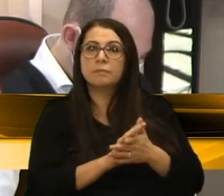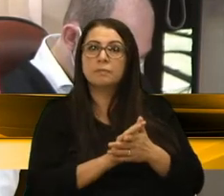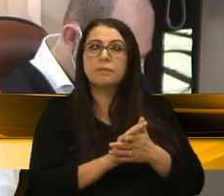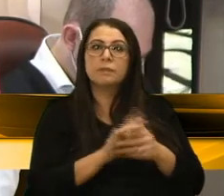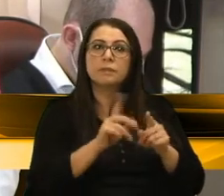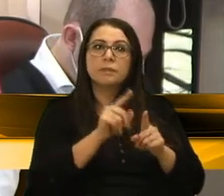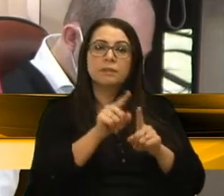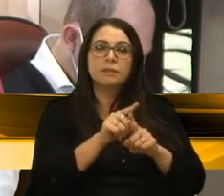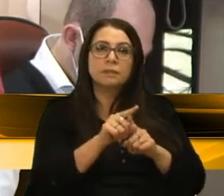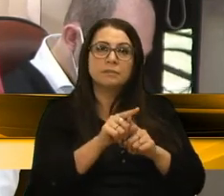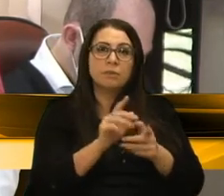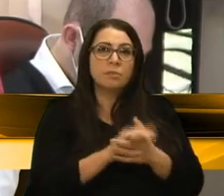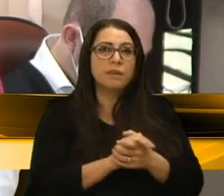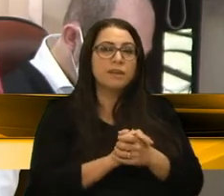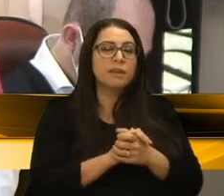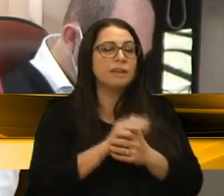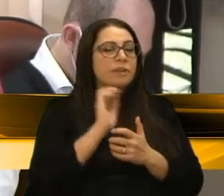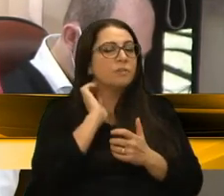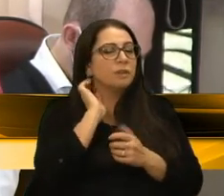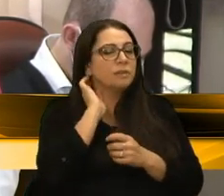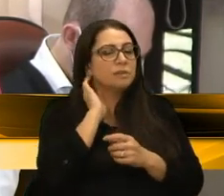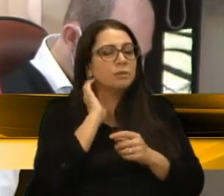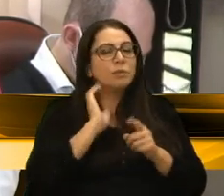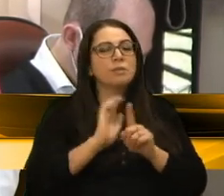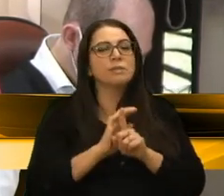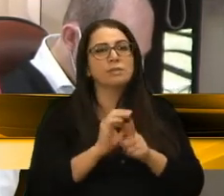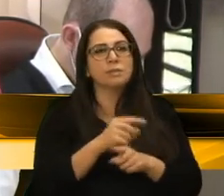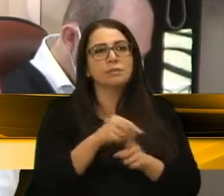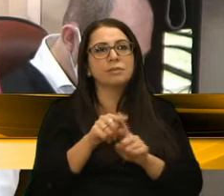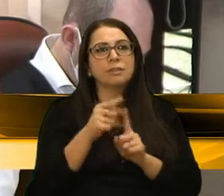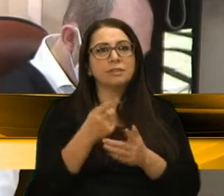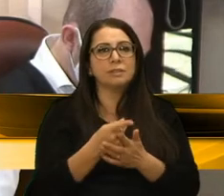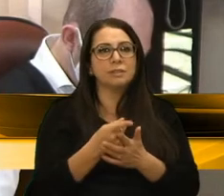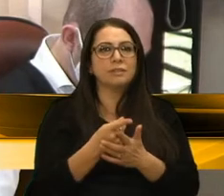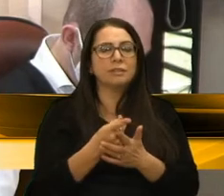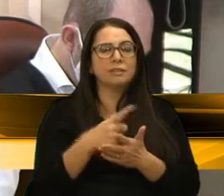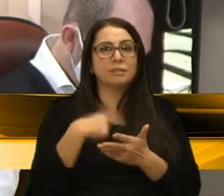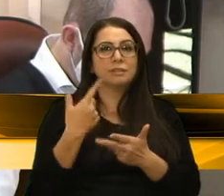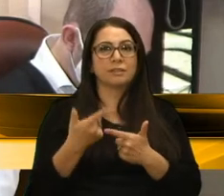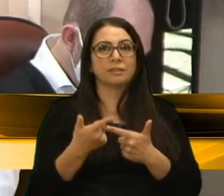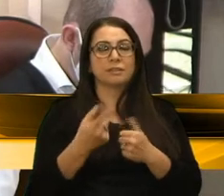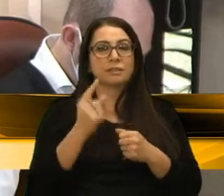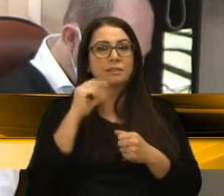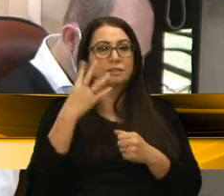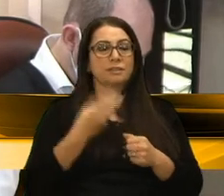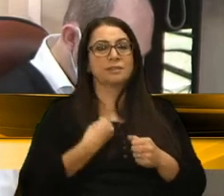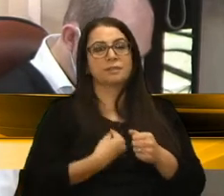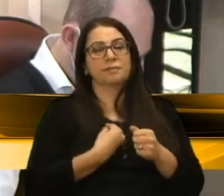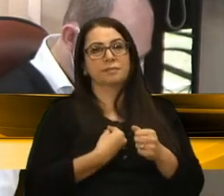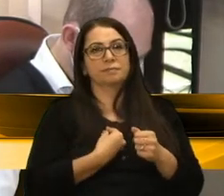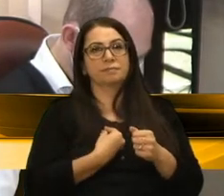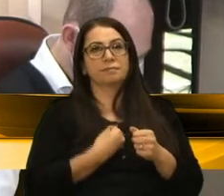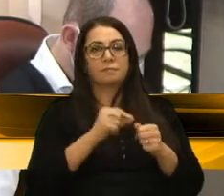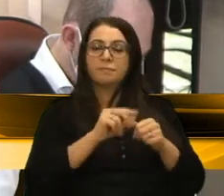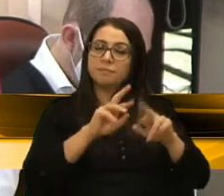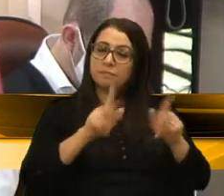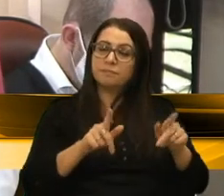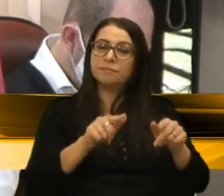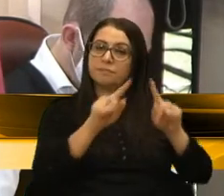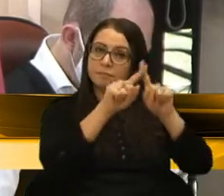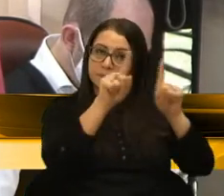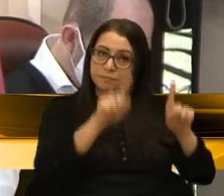de alíquota e que vai reduzir, sim, o salário no meio de uma crise como a gente está vivendo. Então, faz diferença para o trabalhador.